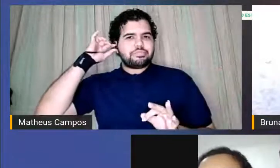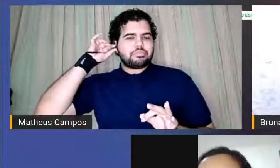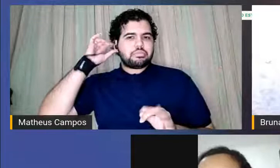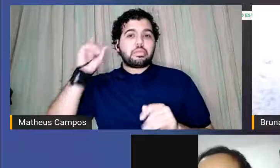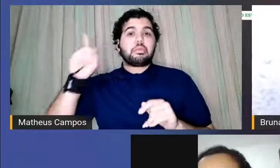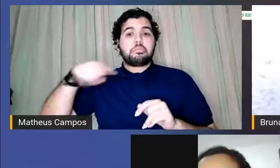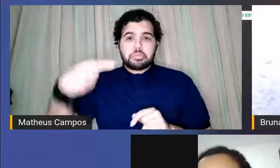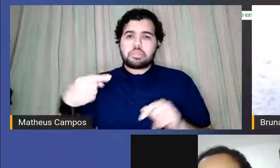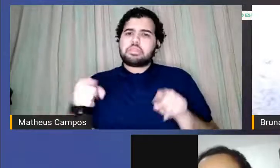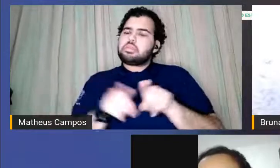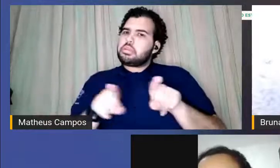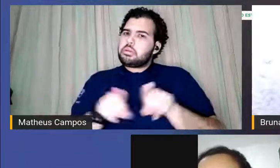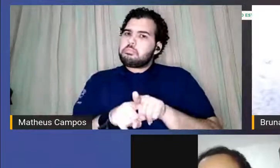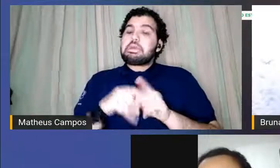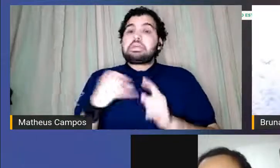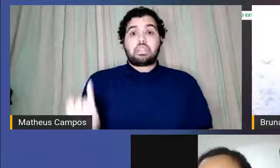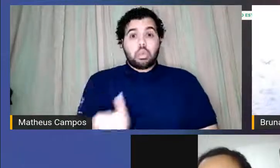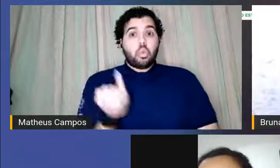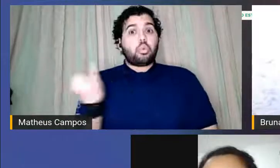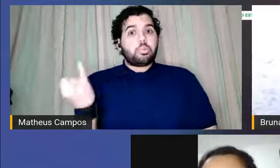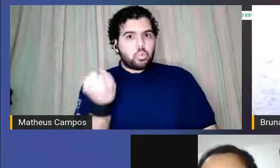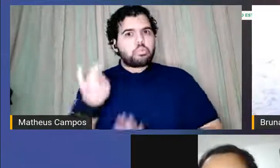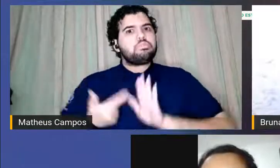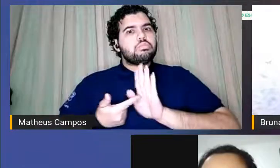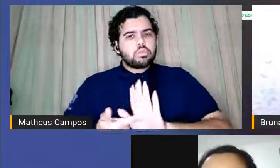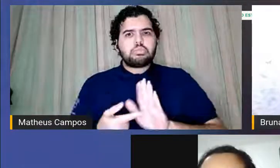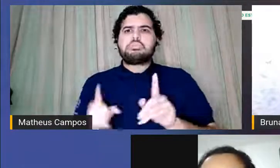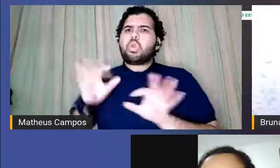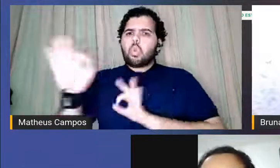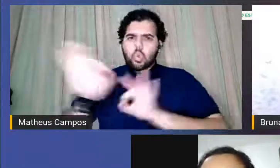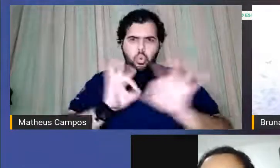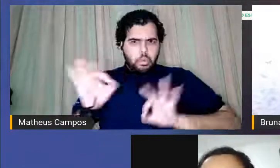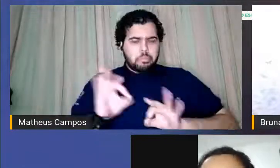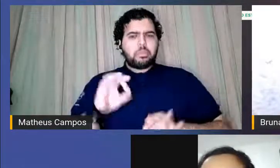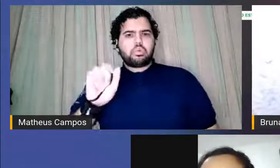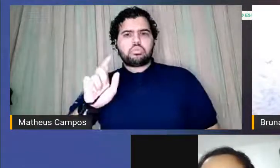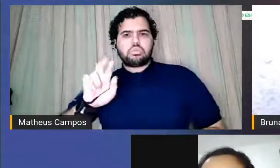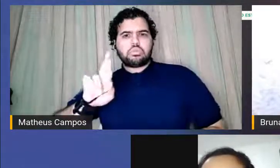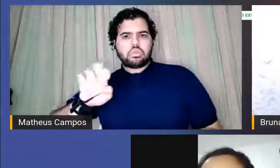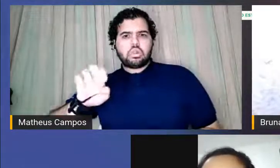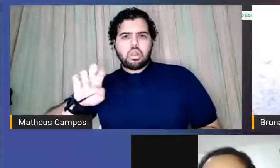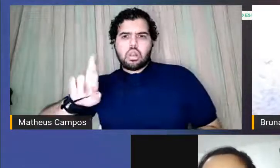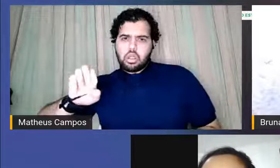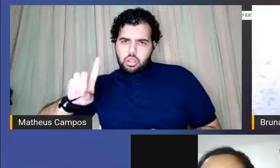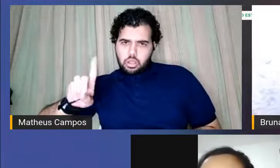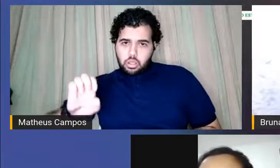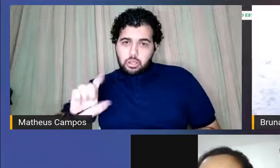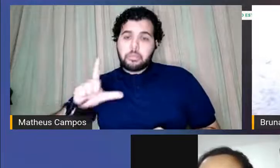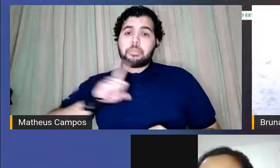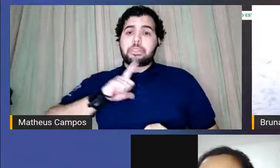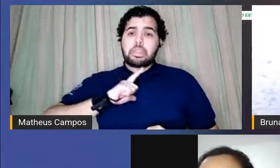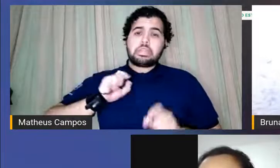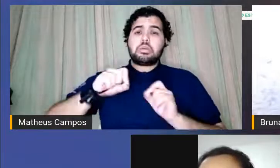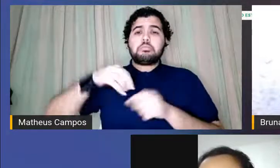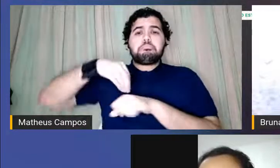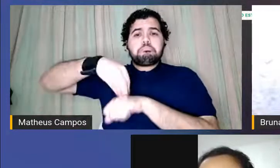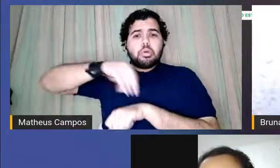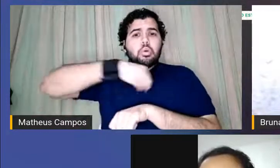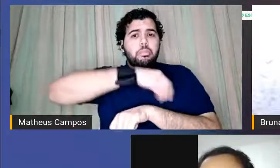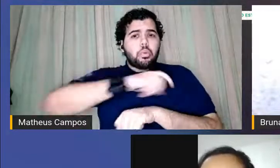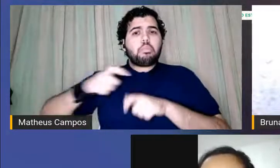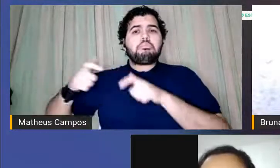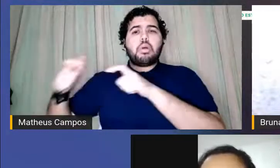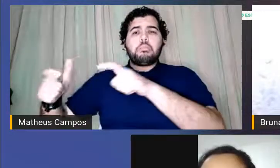também a importância de projetos como esse do Arte em Rede que tem aí que tá levando aí esses espaços de